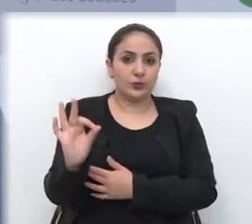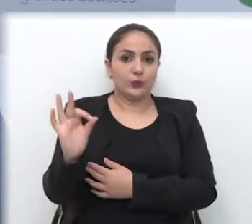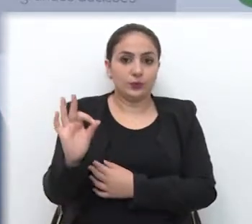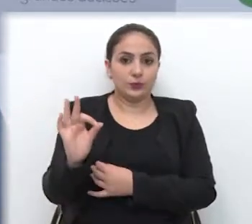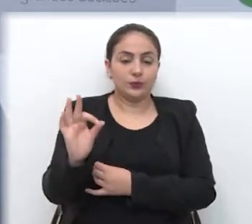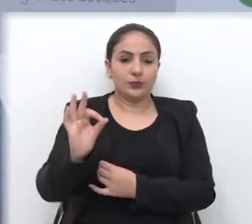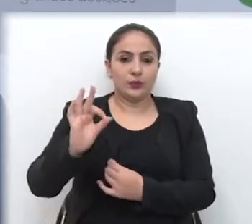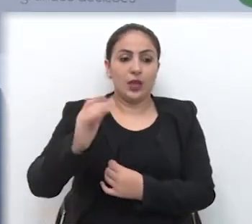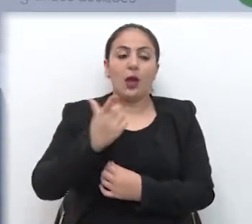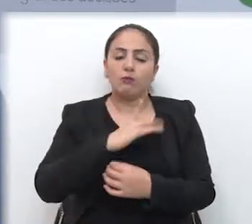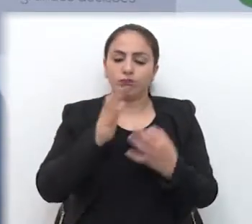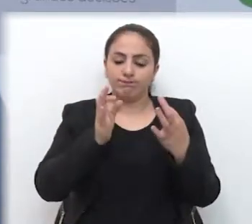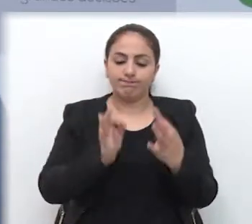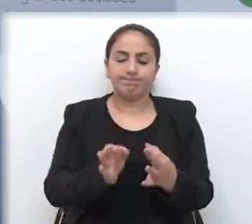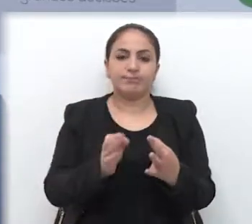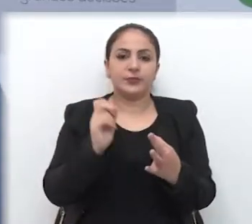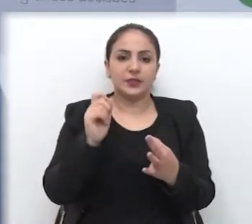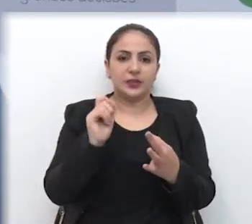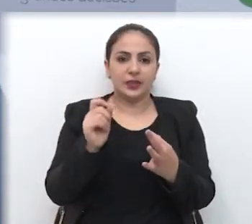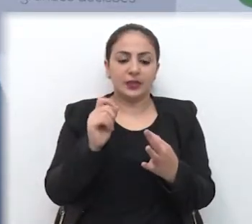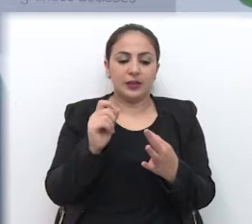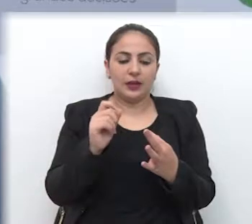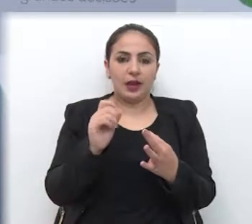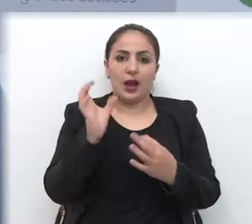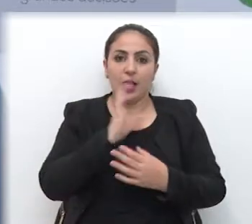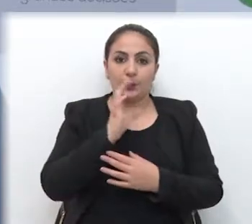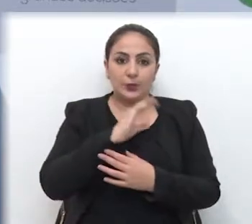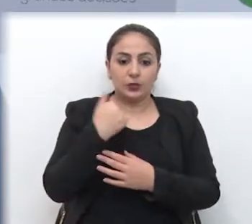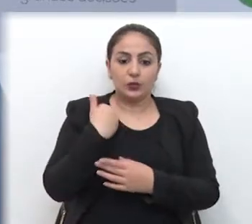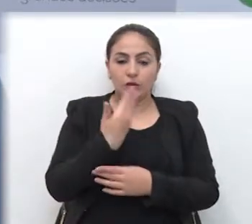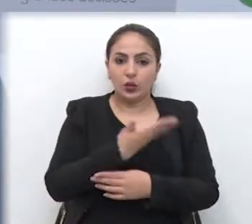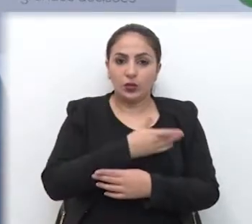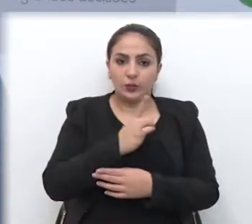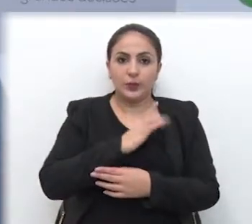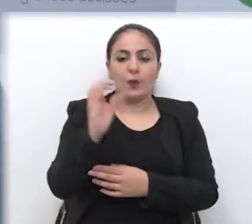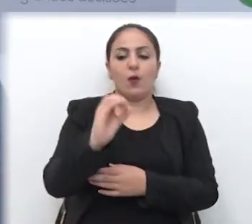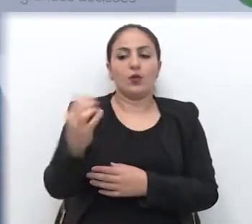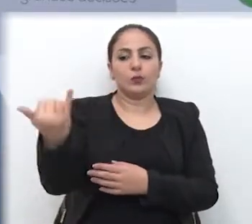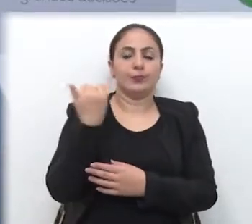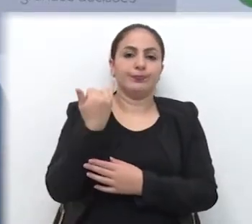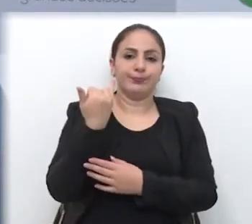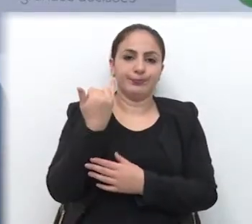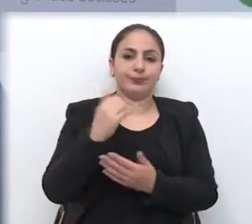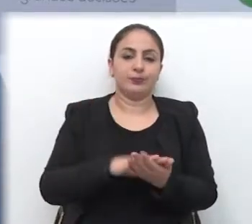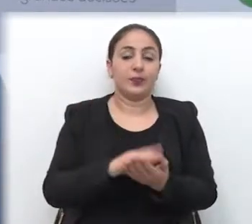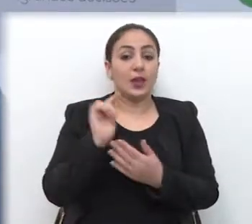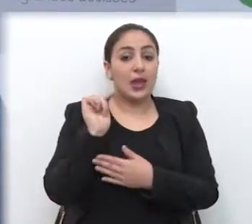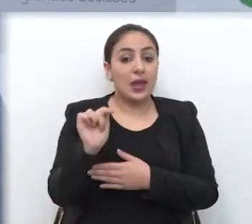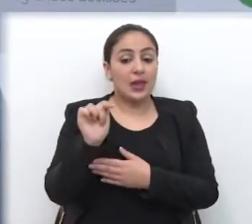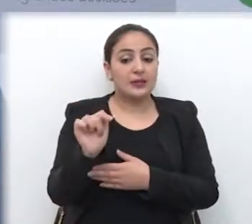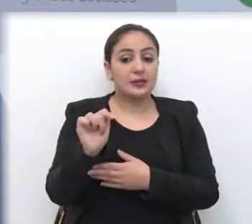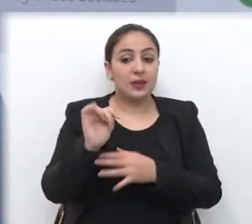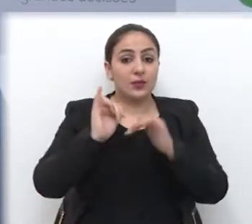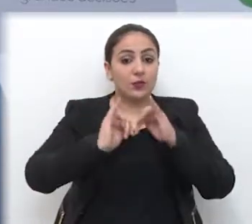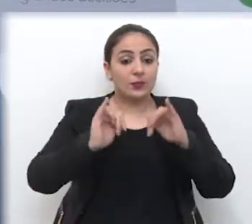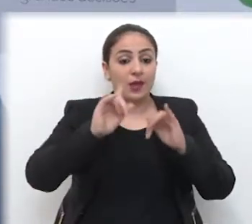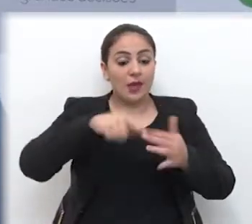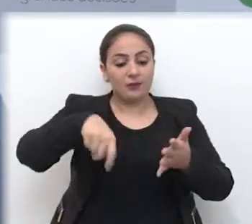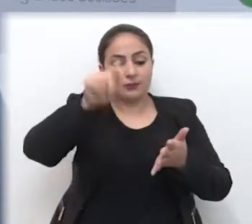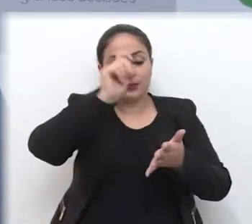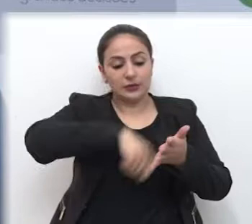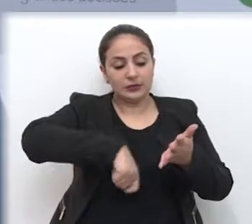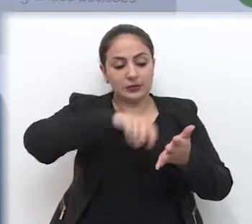eu tenho certeza que em breve nós teremos uma ótima notícia. E essa notícia vai ser